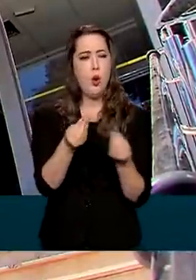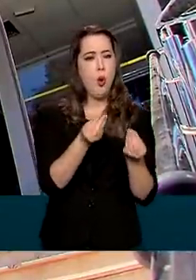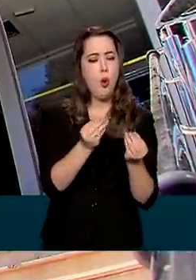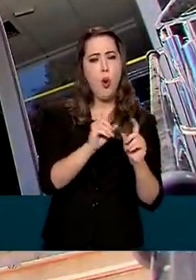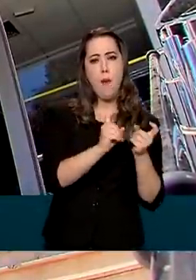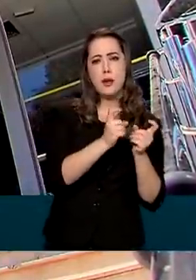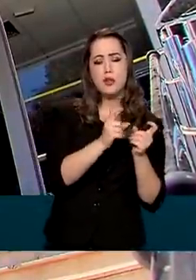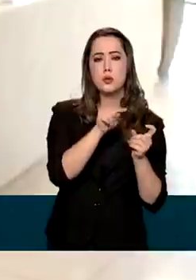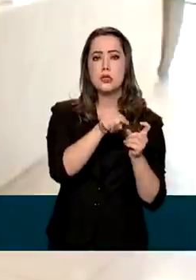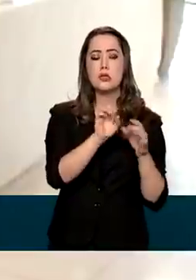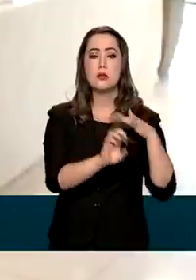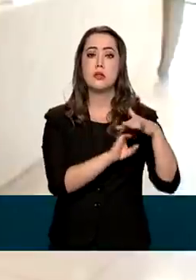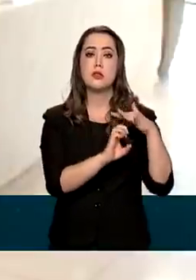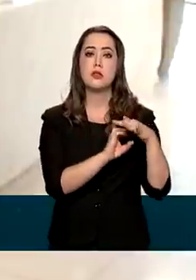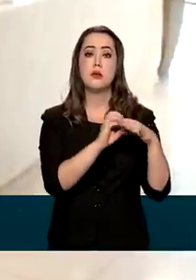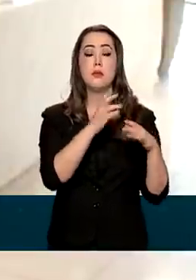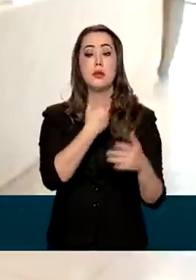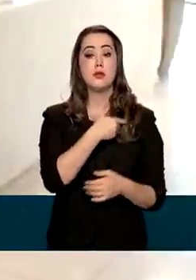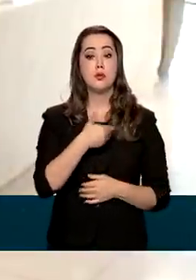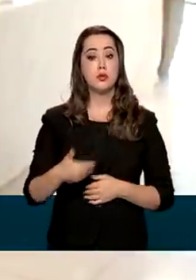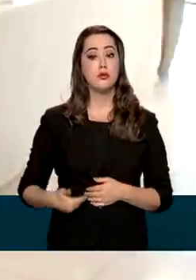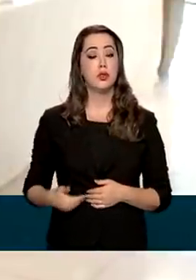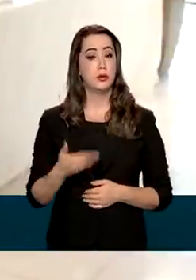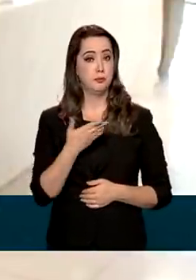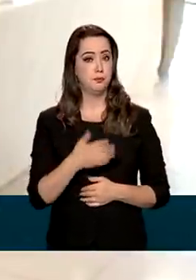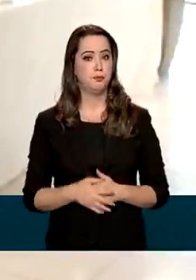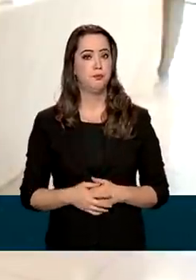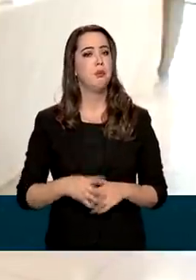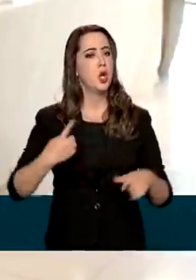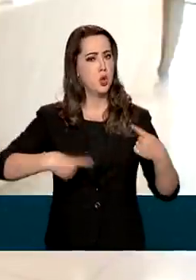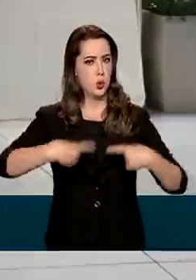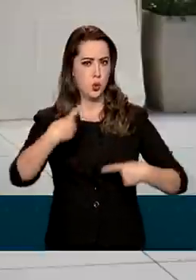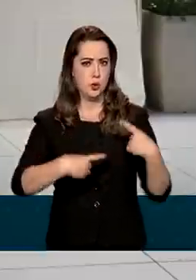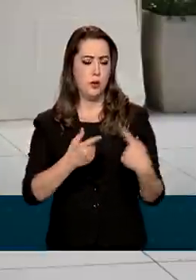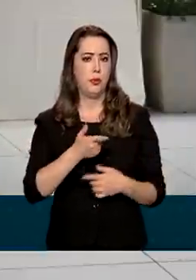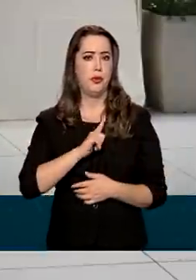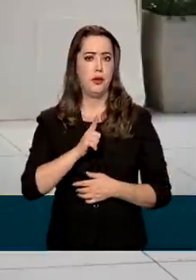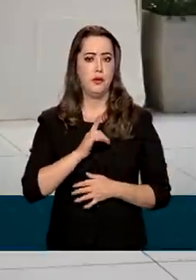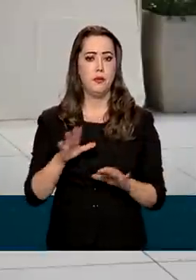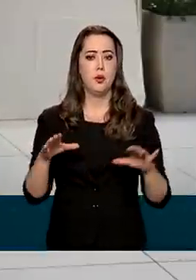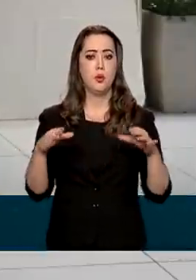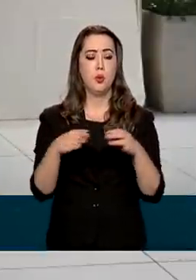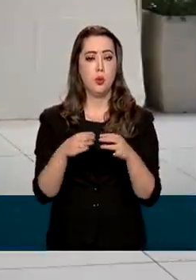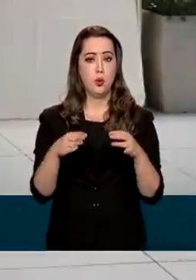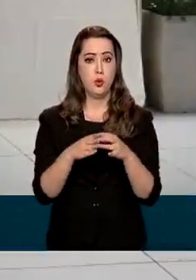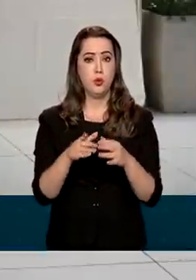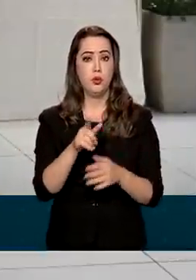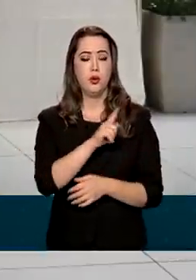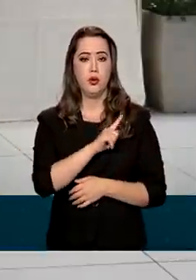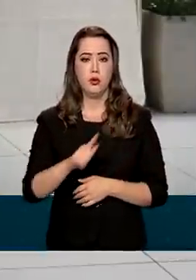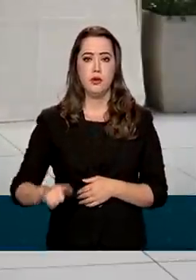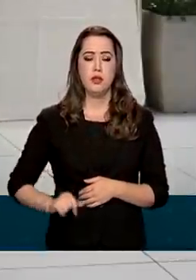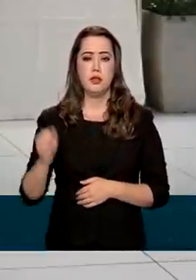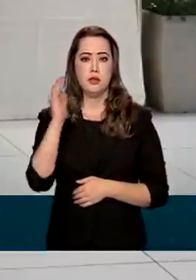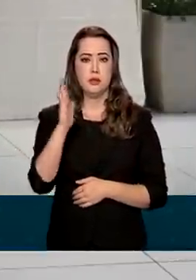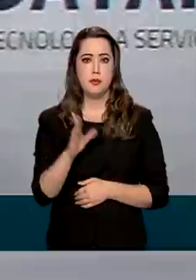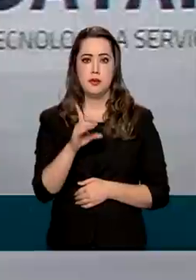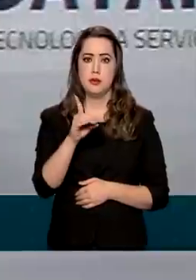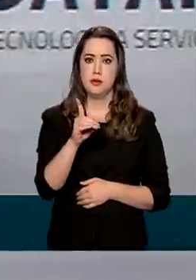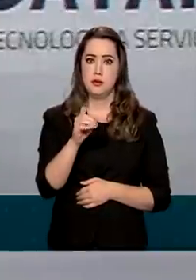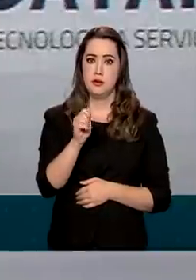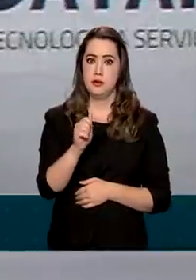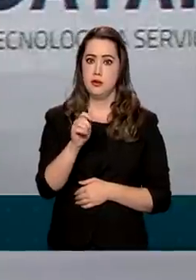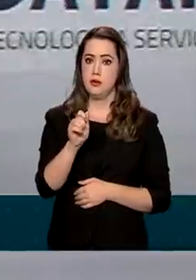empresas estatais? O assunto foi discutido durante o encontro promovido pela Rede Governança Brasil e a Data Preve.